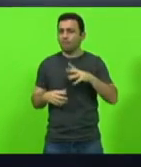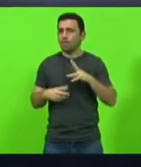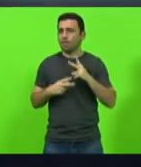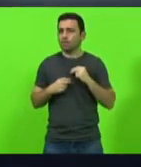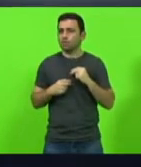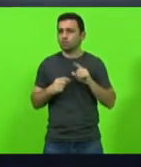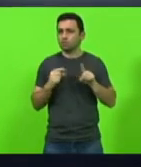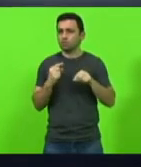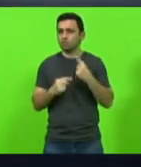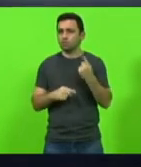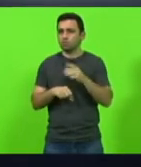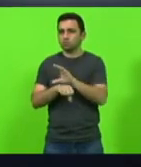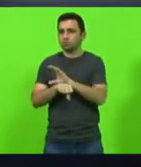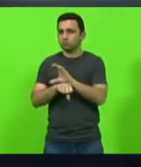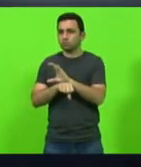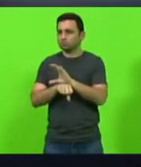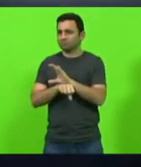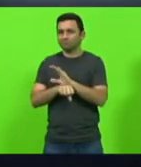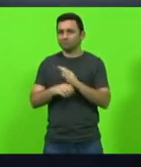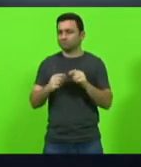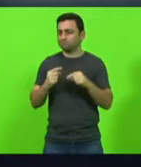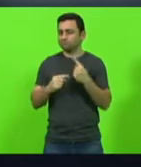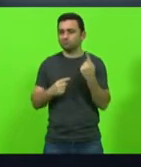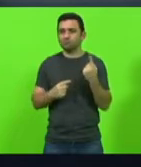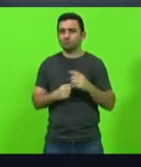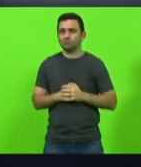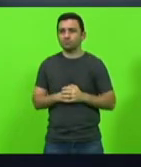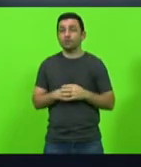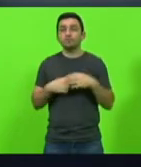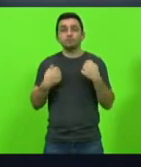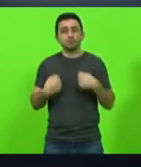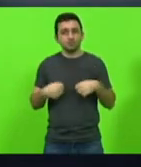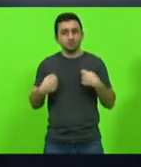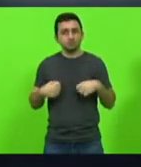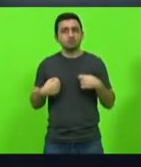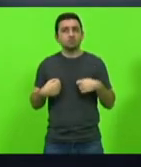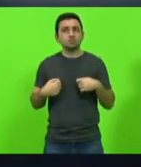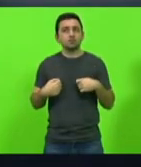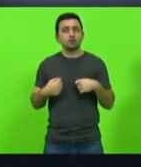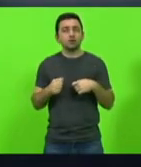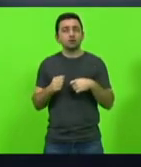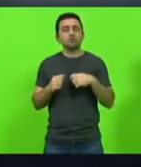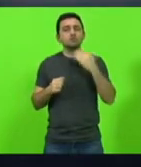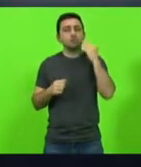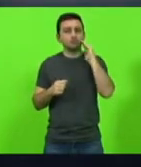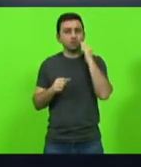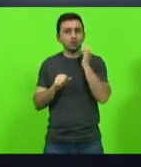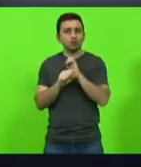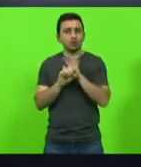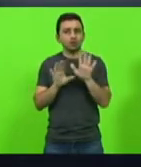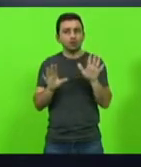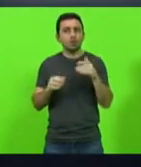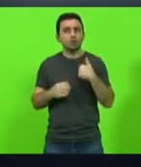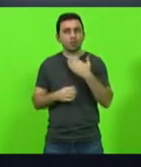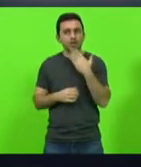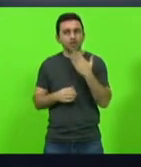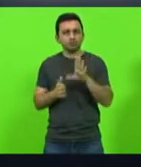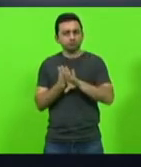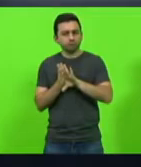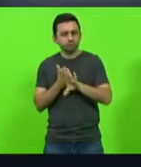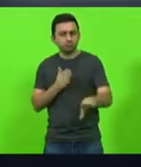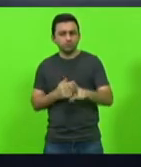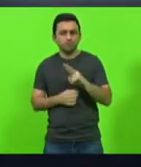não de constitucionalidade então nós precisamos ter essa compreensão eu peço a derrubar do veto